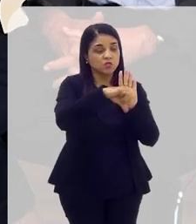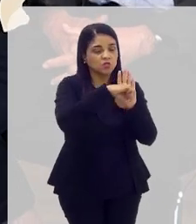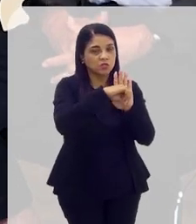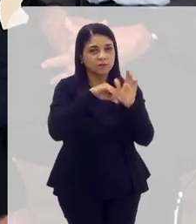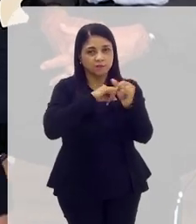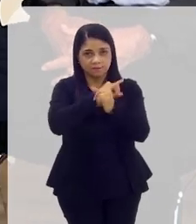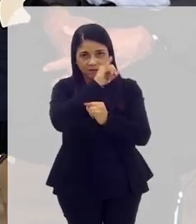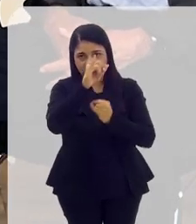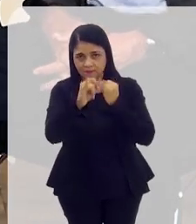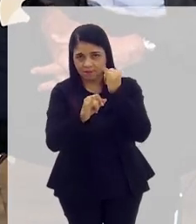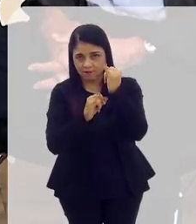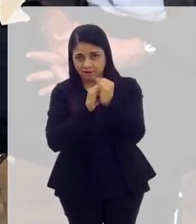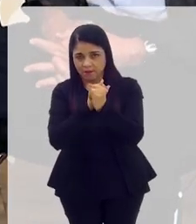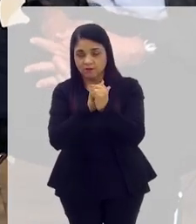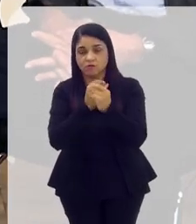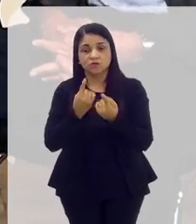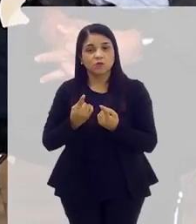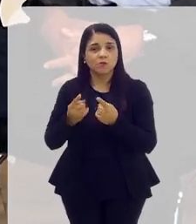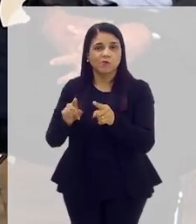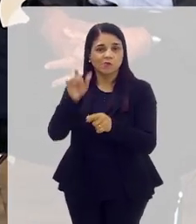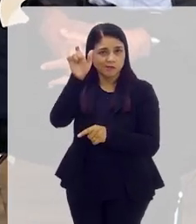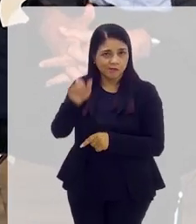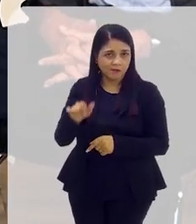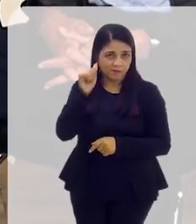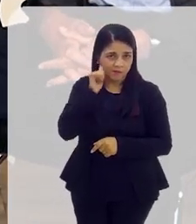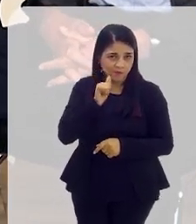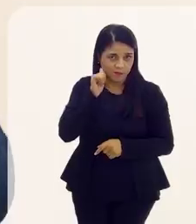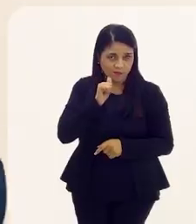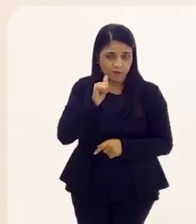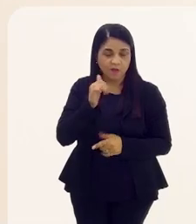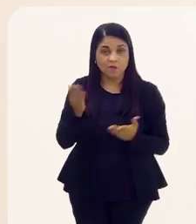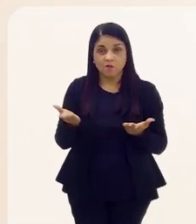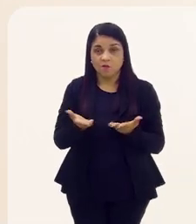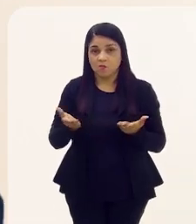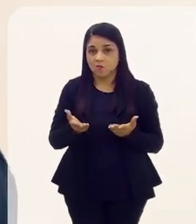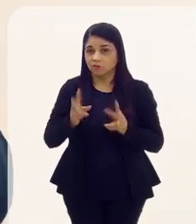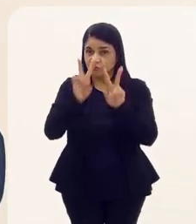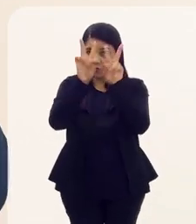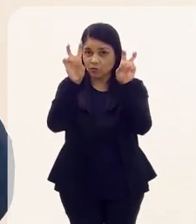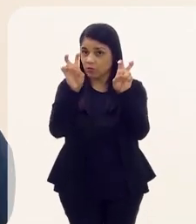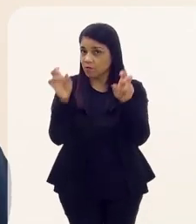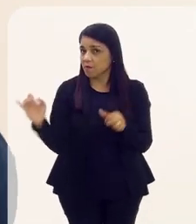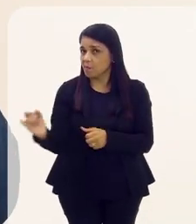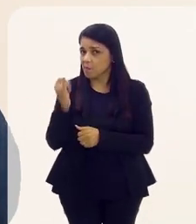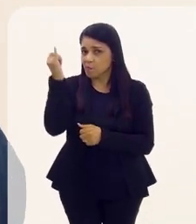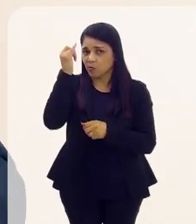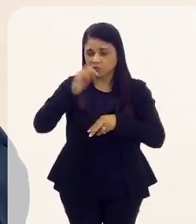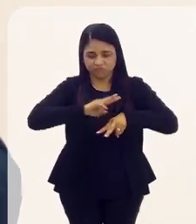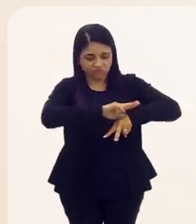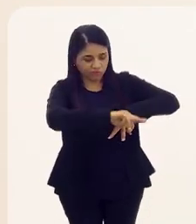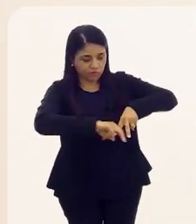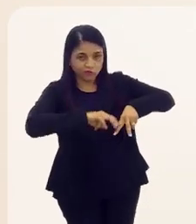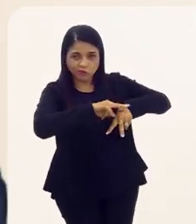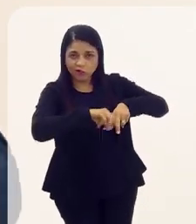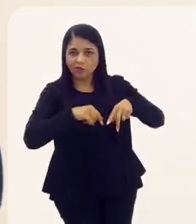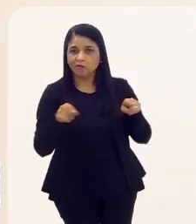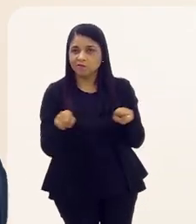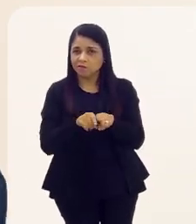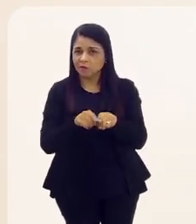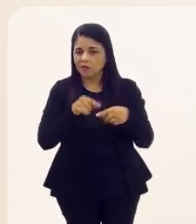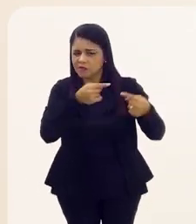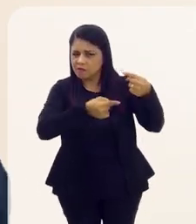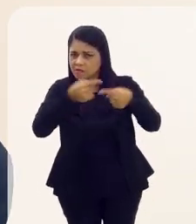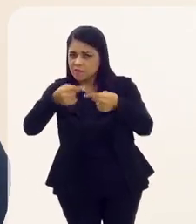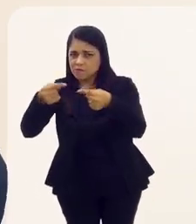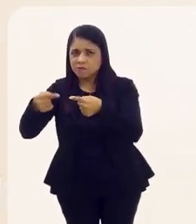sobre os crimes cibernéticos praticados contra as mulheres, que é uma questão hoje importantíssima de gênero, que a gente